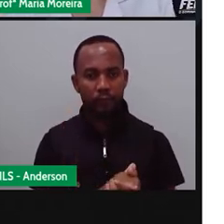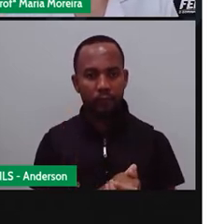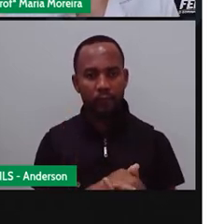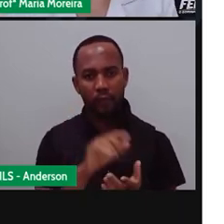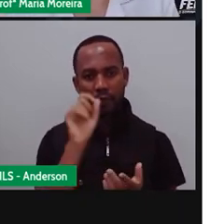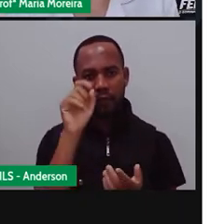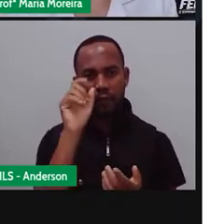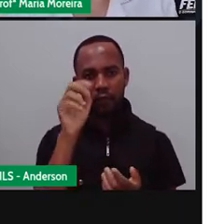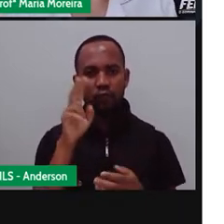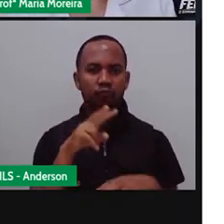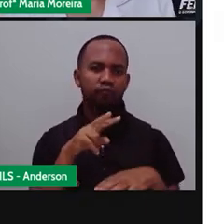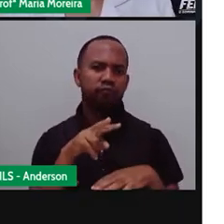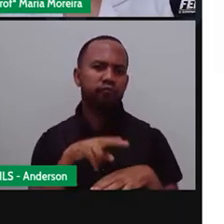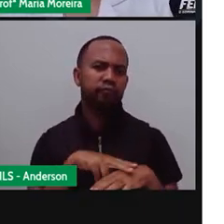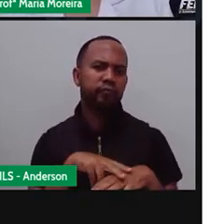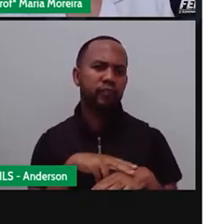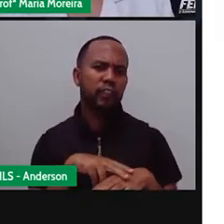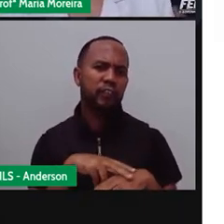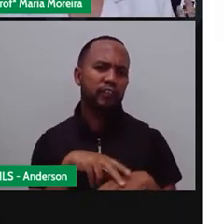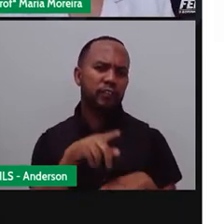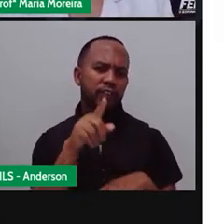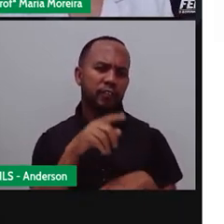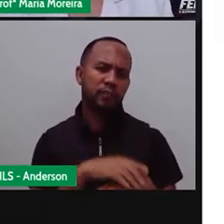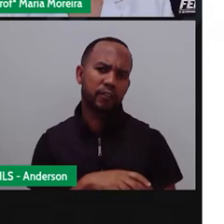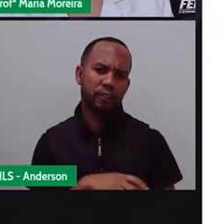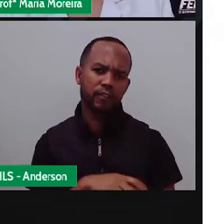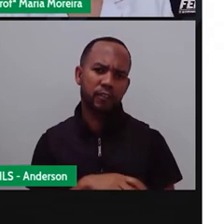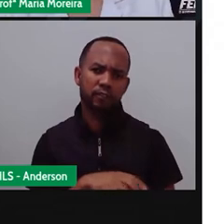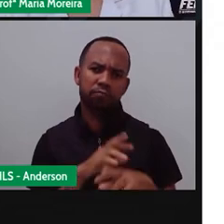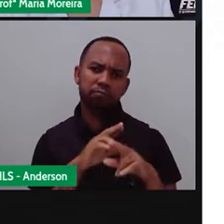ou a mistura de todas as cores? E aí?